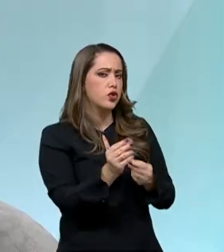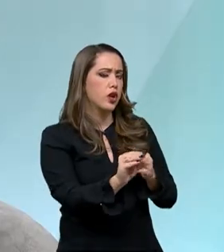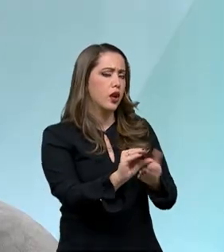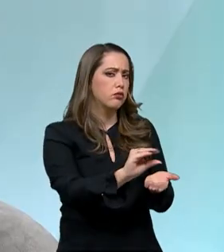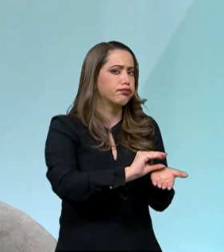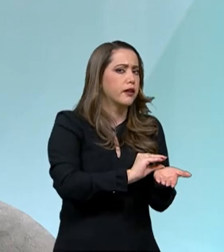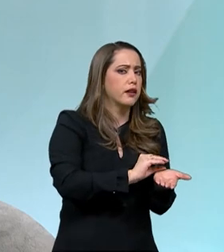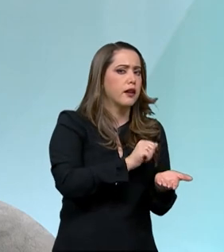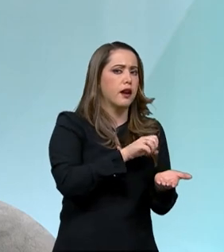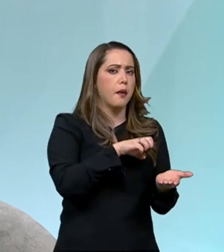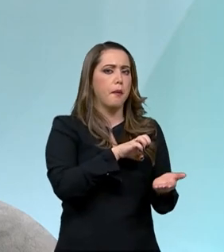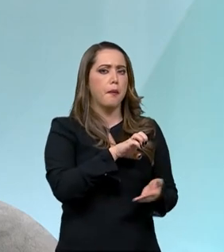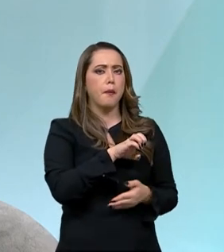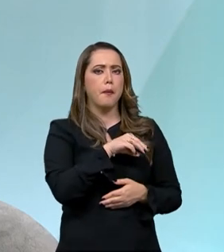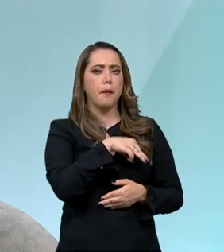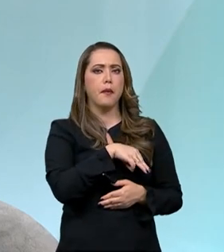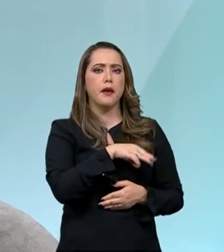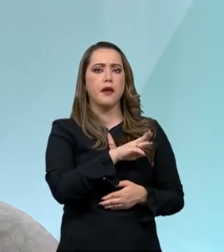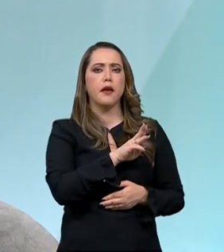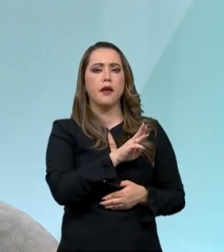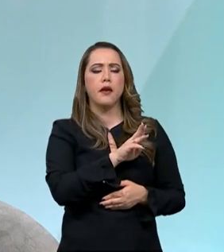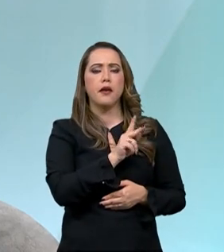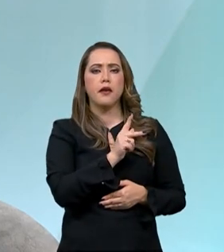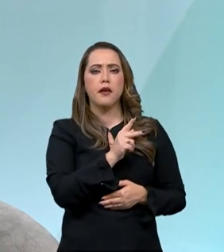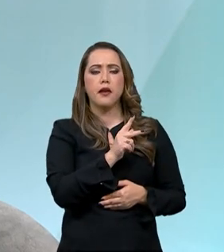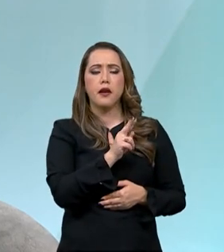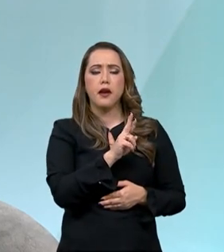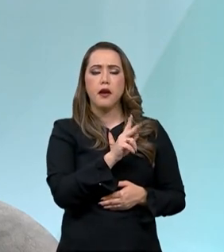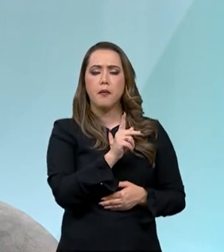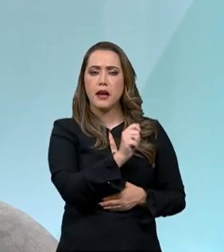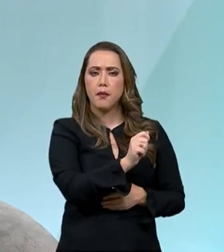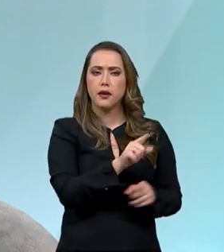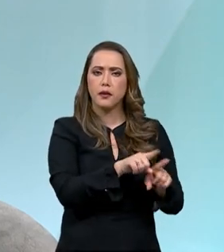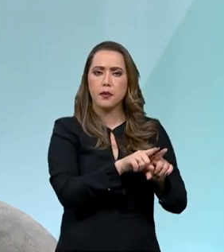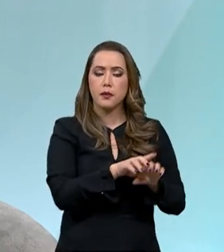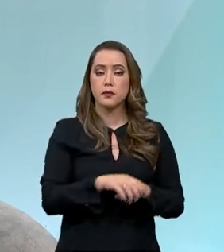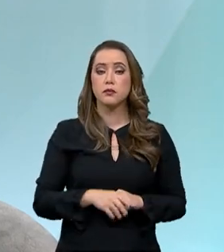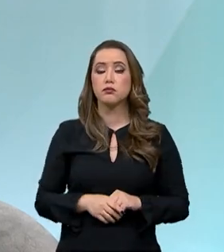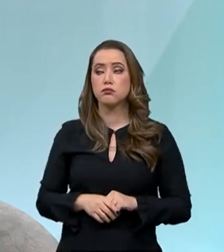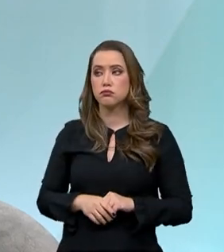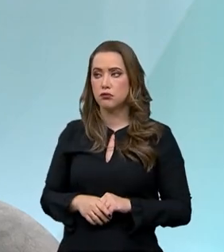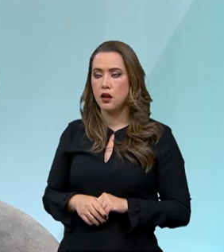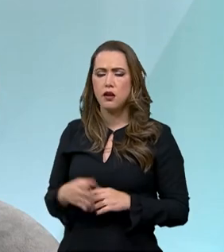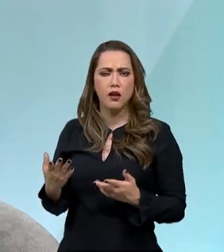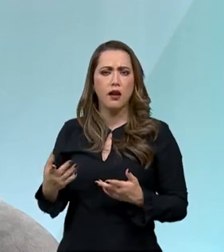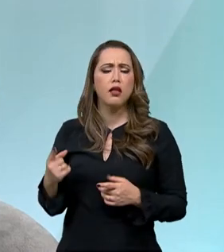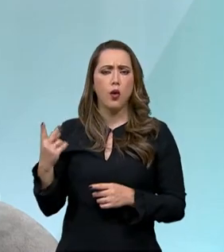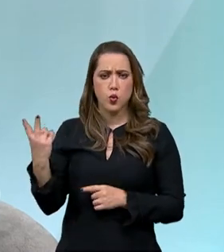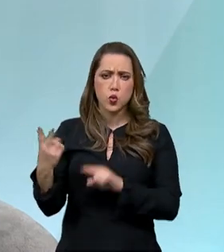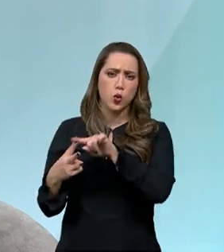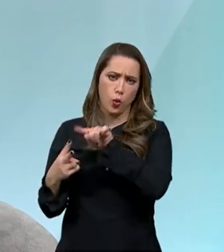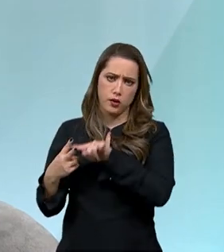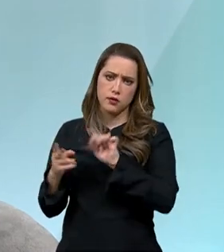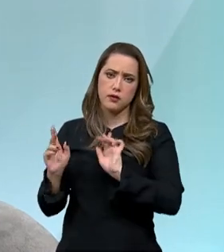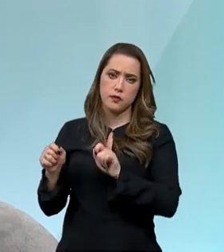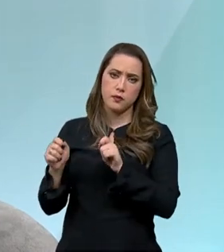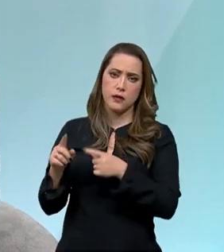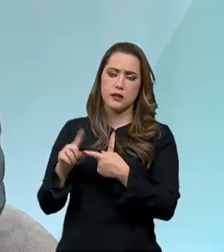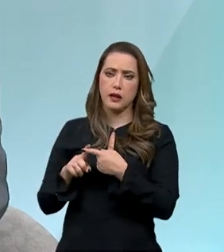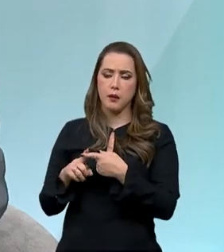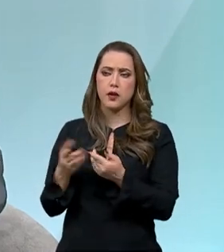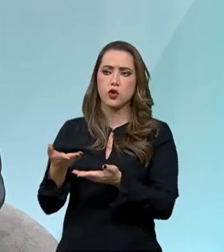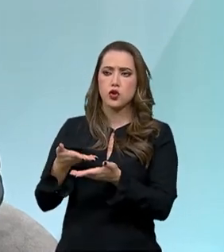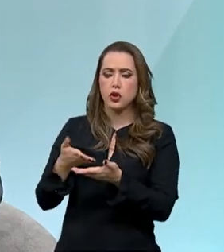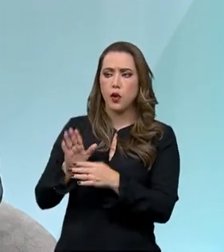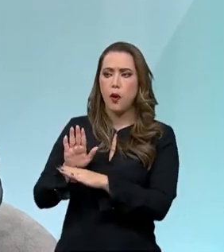acho que as duas coisas, Roberto. Nós temos o que nós chamamos de cooperação científica, que acontece, por exemplo, com os Estados Unidos. Nós temos um